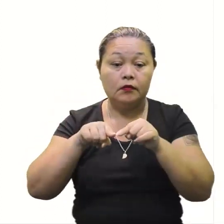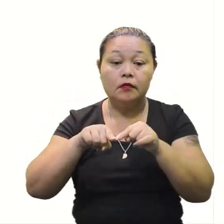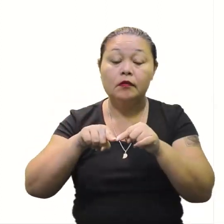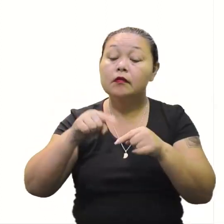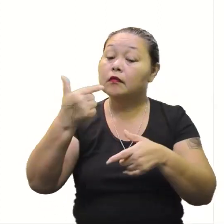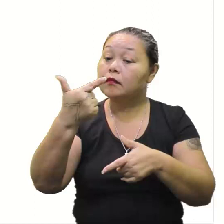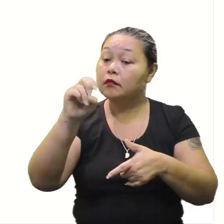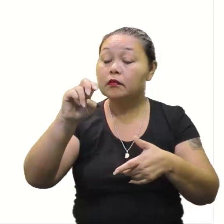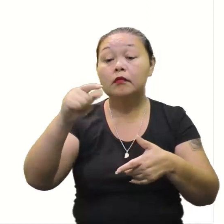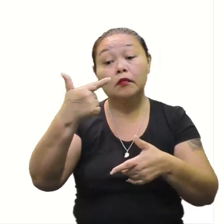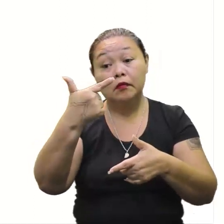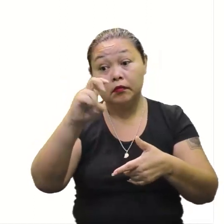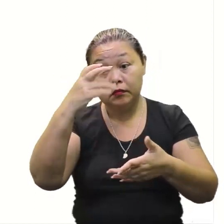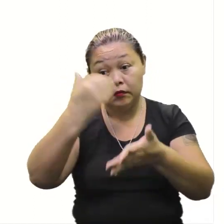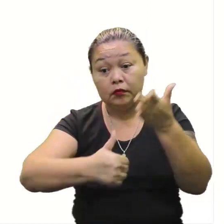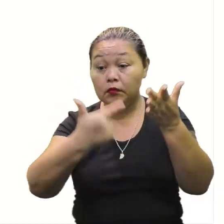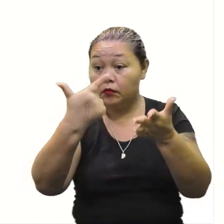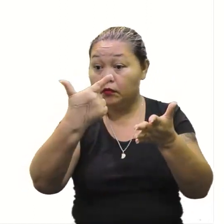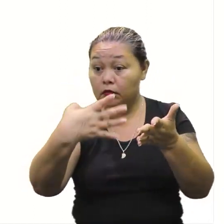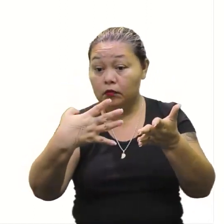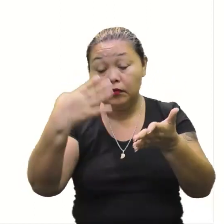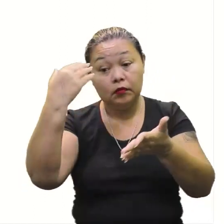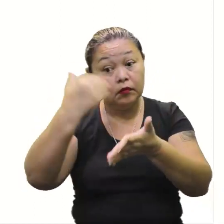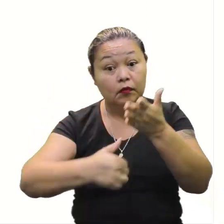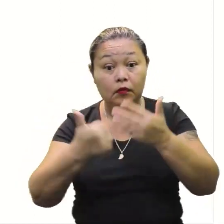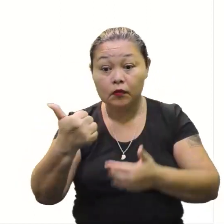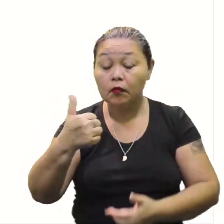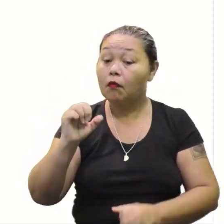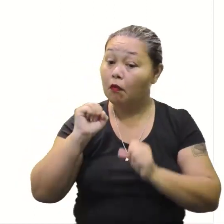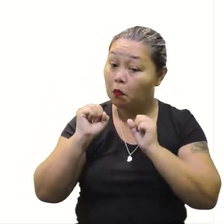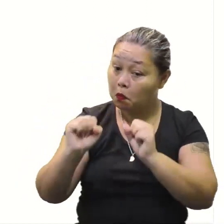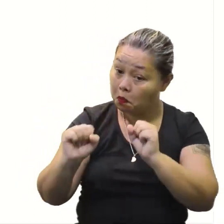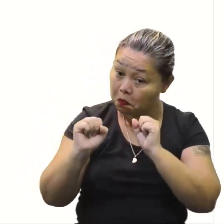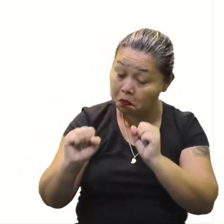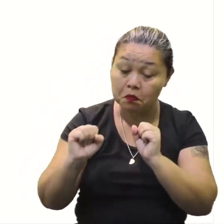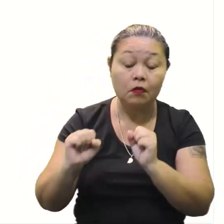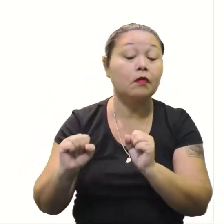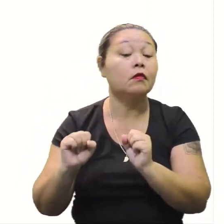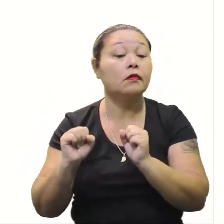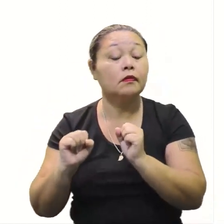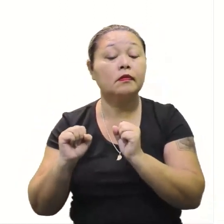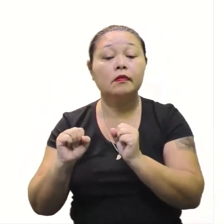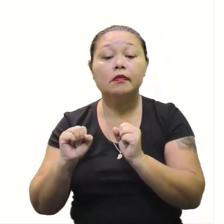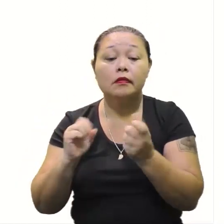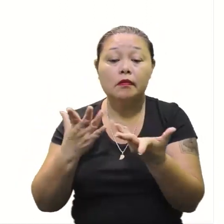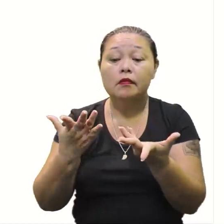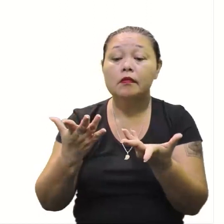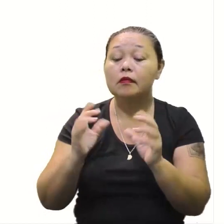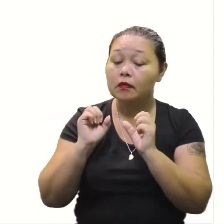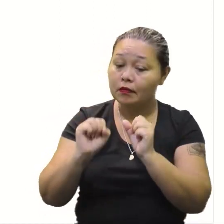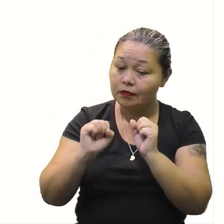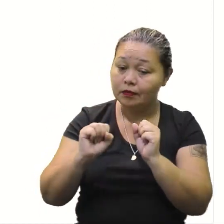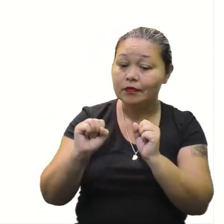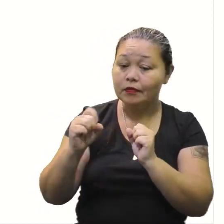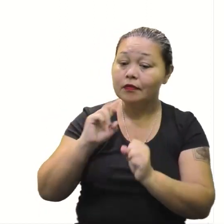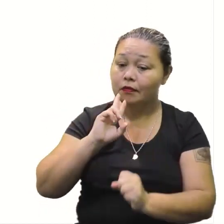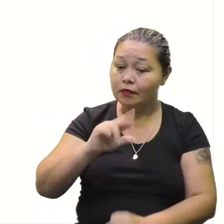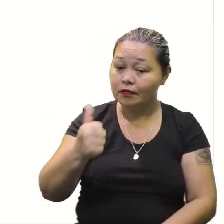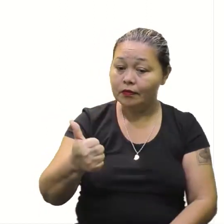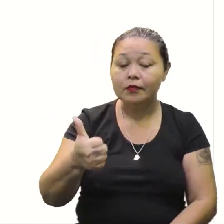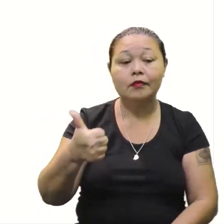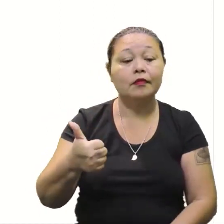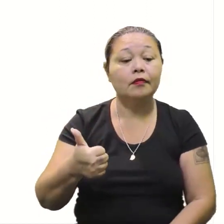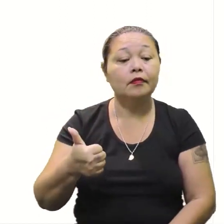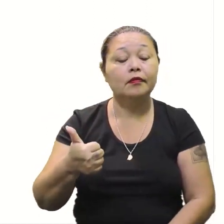25 menos 24? É 1. É 1. Pode dar 1, professores? Pode. Pode. Pode isso, Arnaldo? Pode. Vamos lá, então,